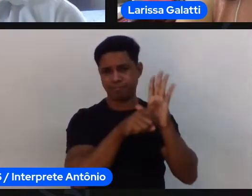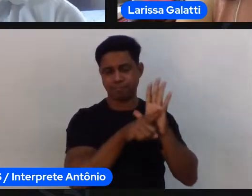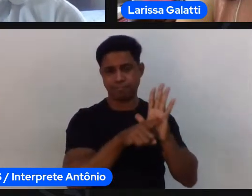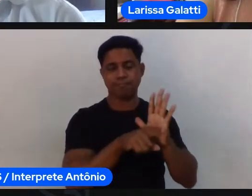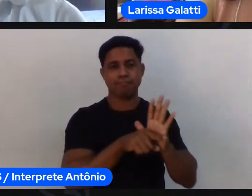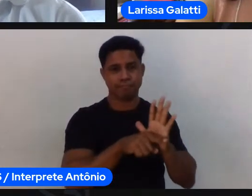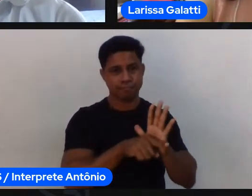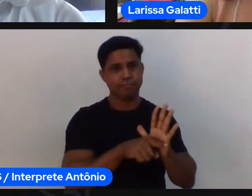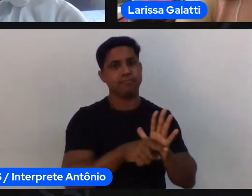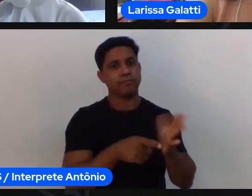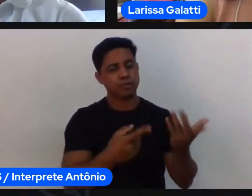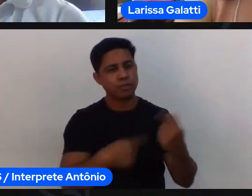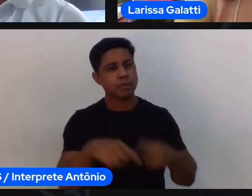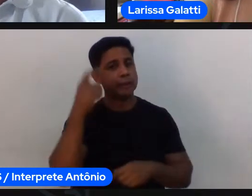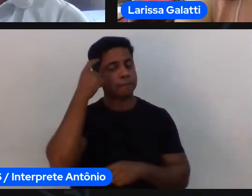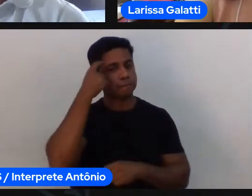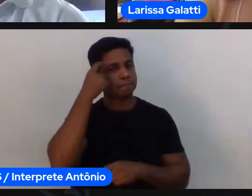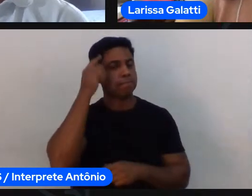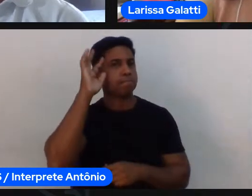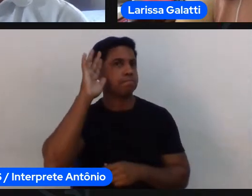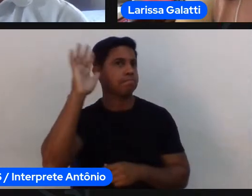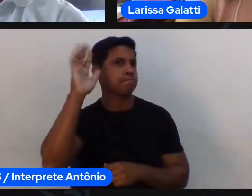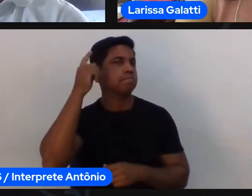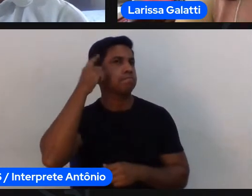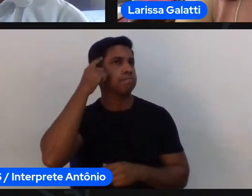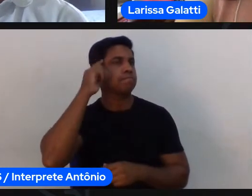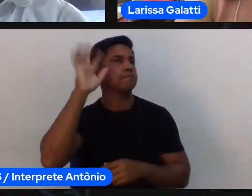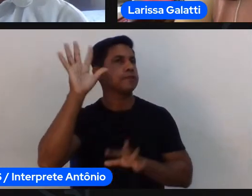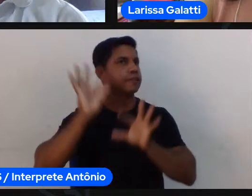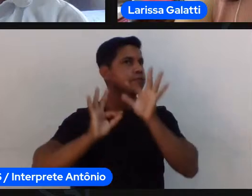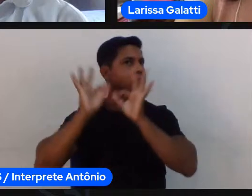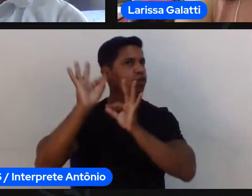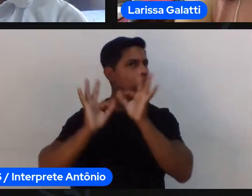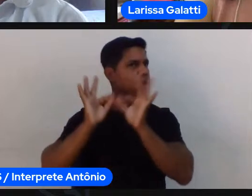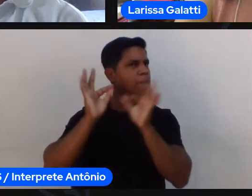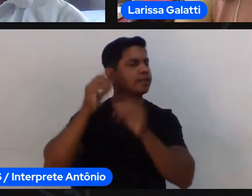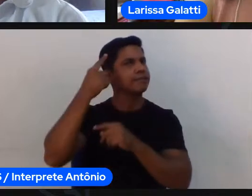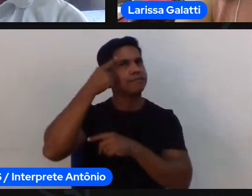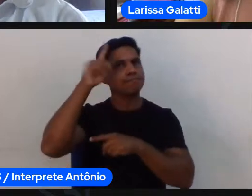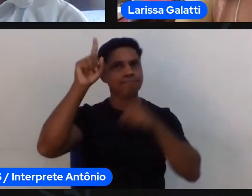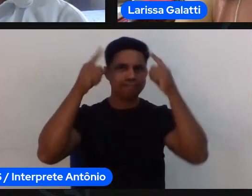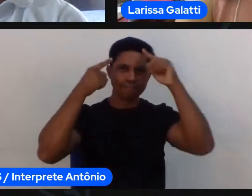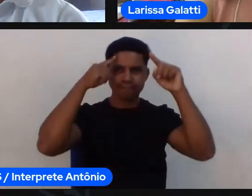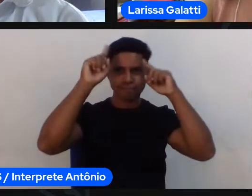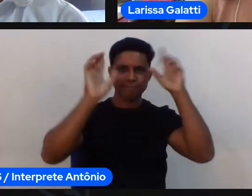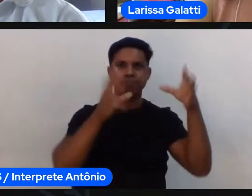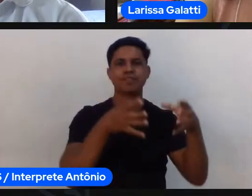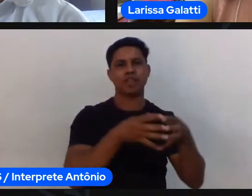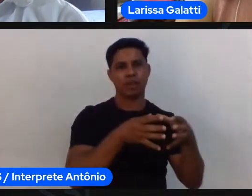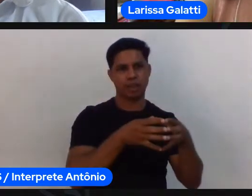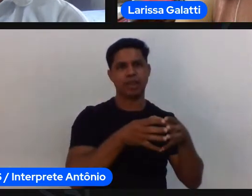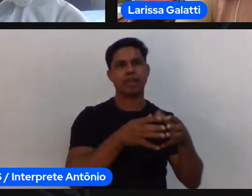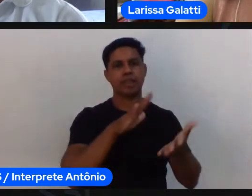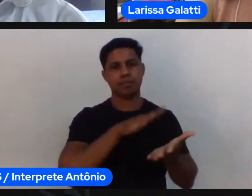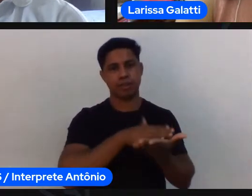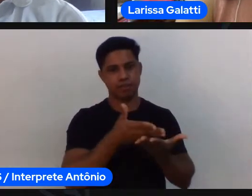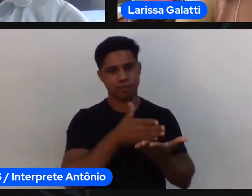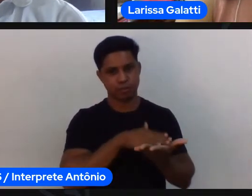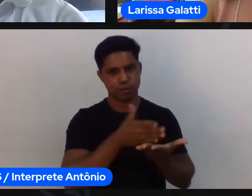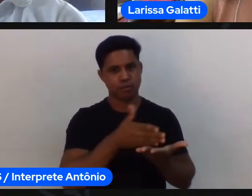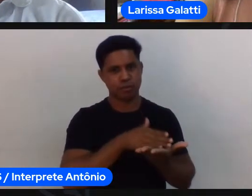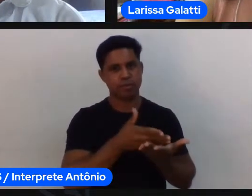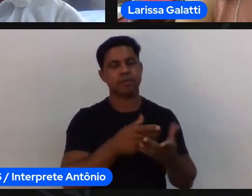pensar bastante vou sair daqui tentando organizar novas ideias a equipe de intérpretes né a gente hoje trabalhou em duas diferentes